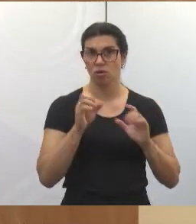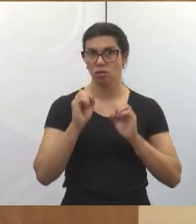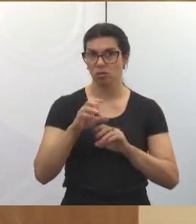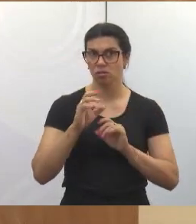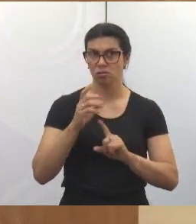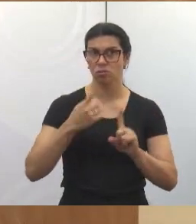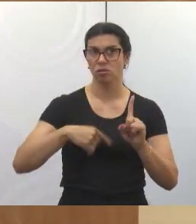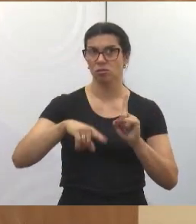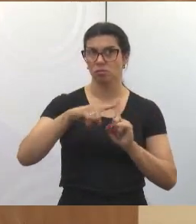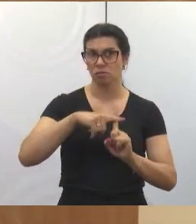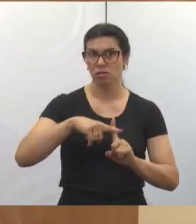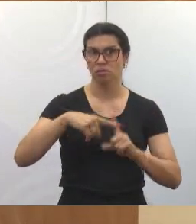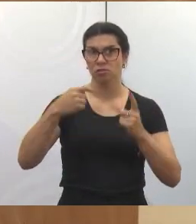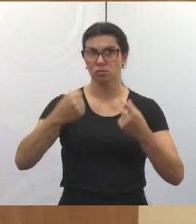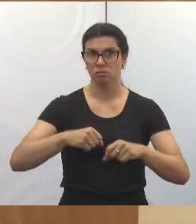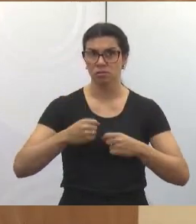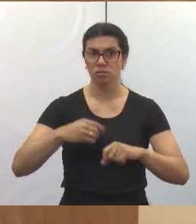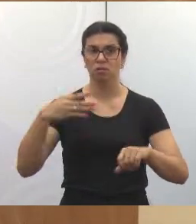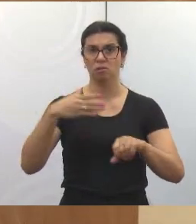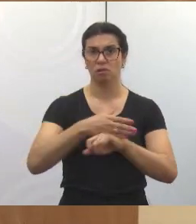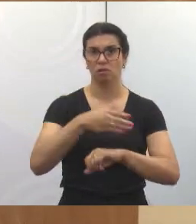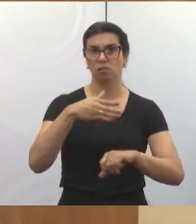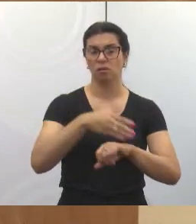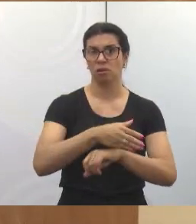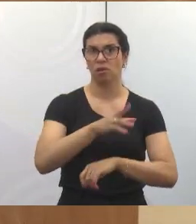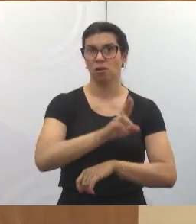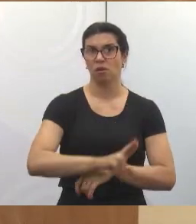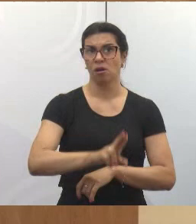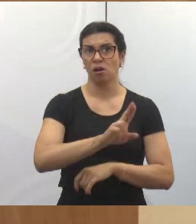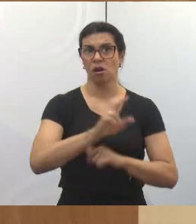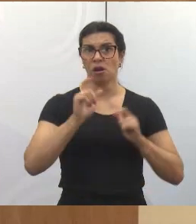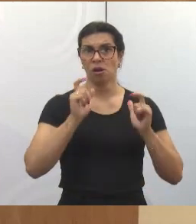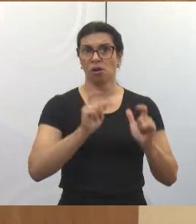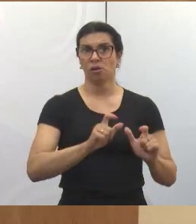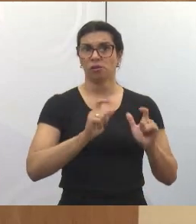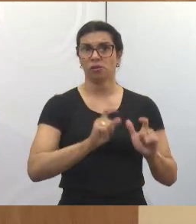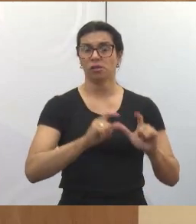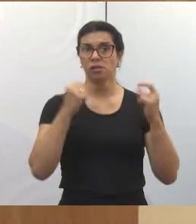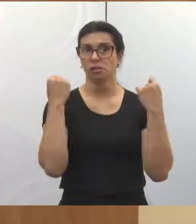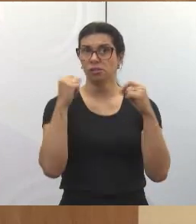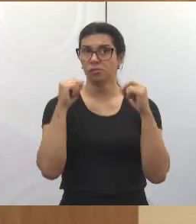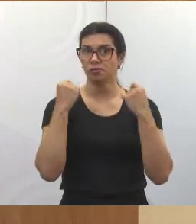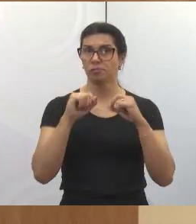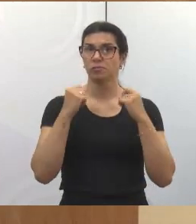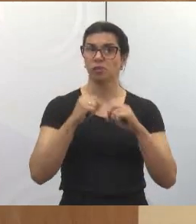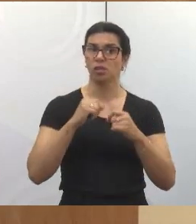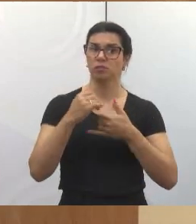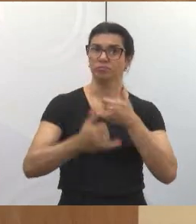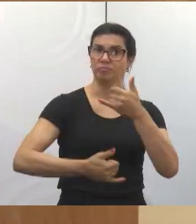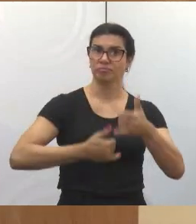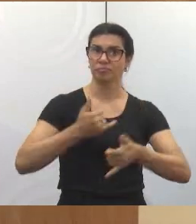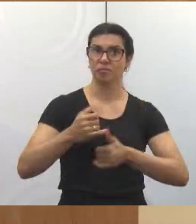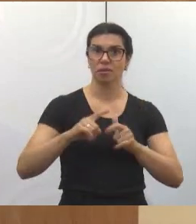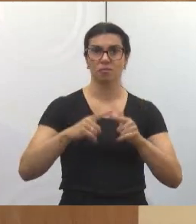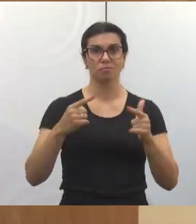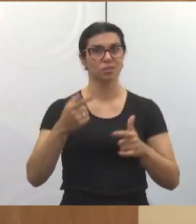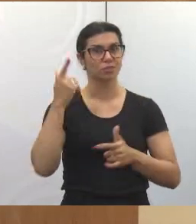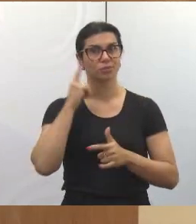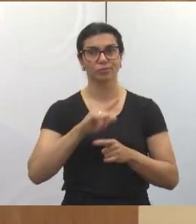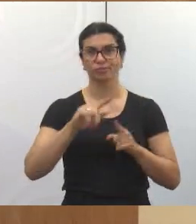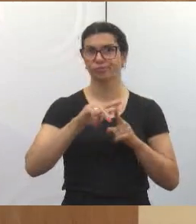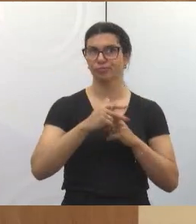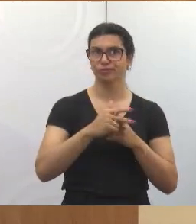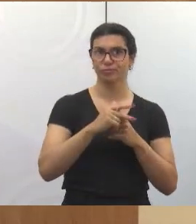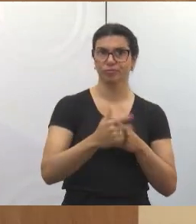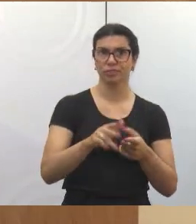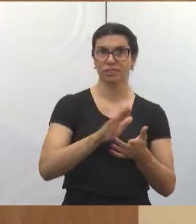ali fazendo ginástica, usufruindo do esporte, do lazer, não se consegue ao menos dar manutenção.